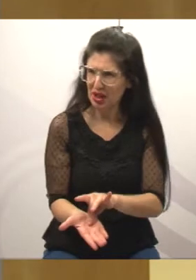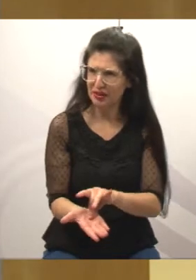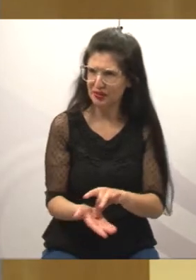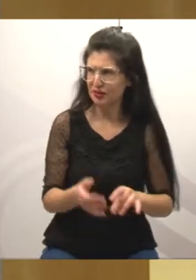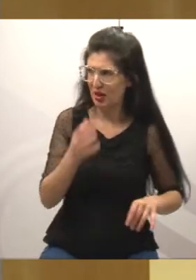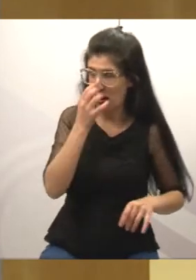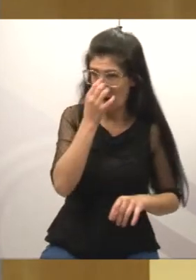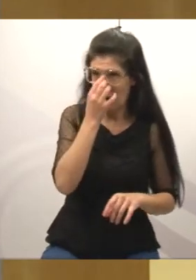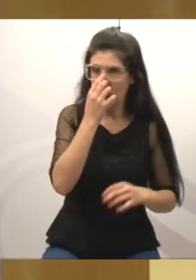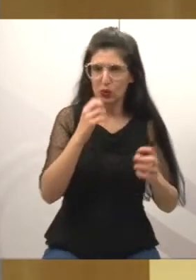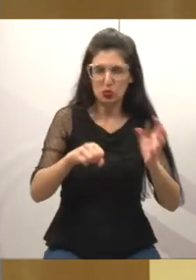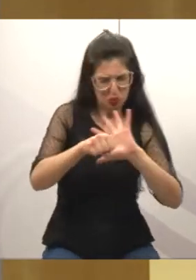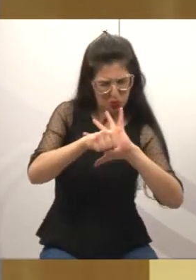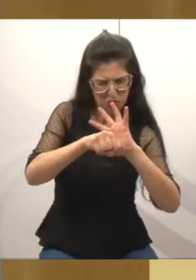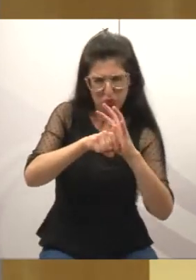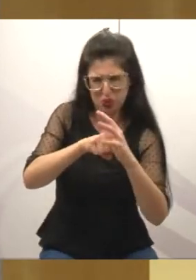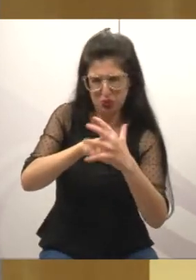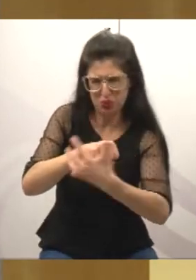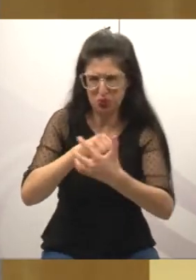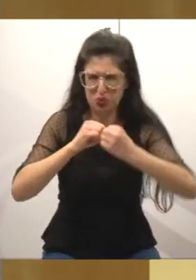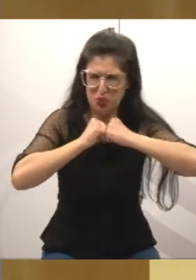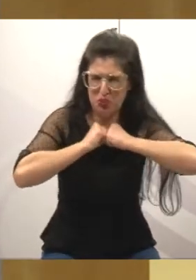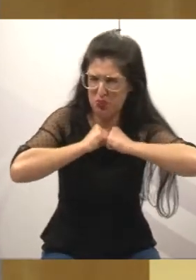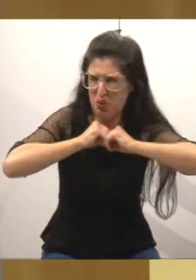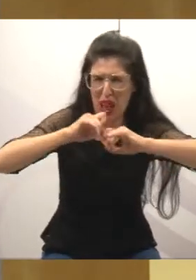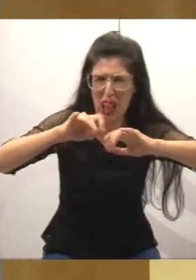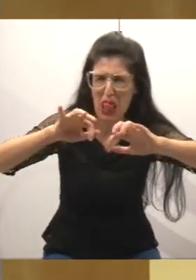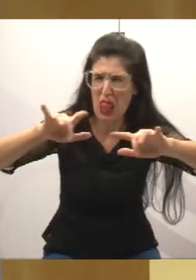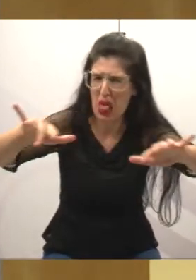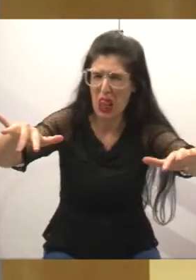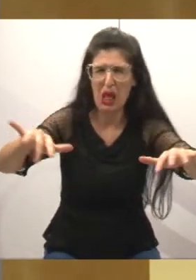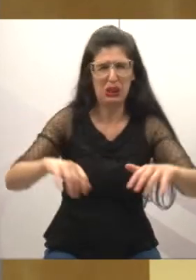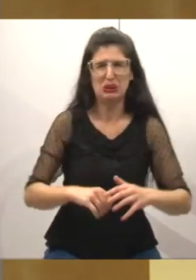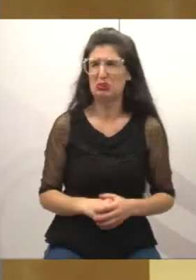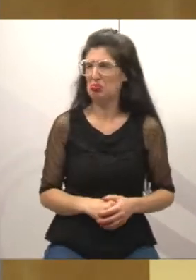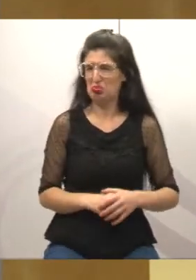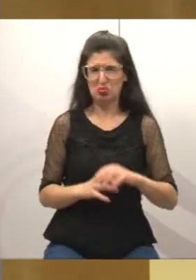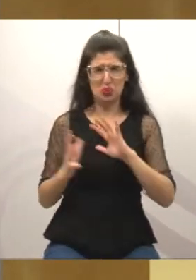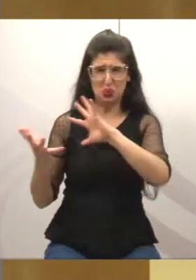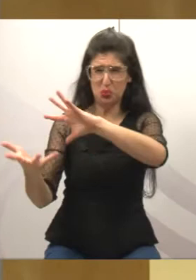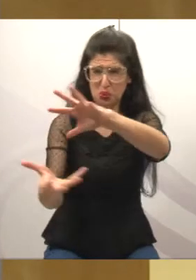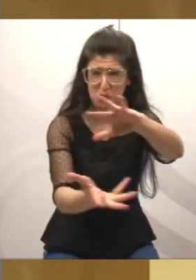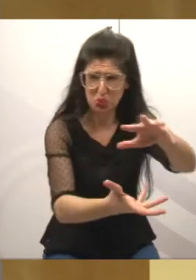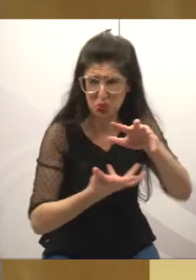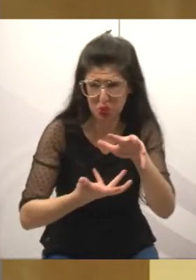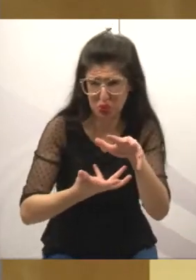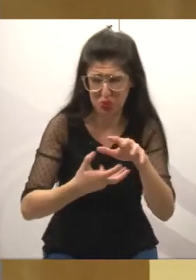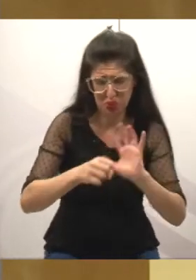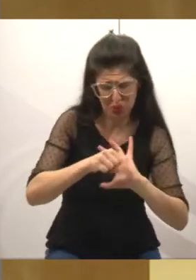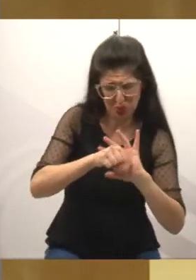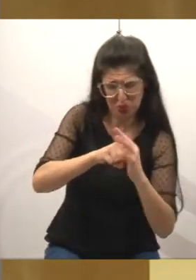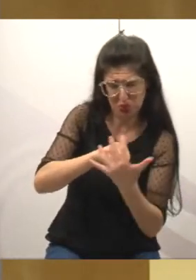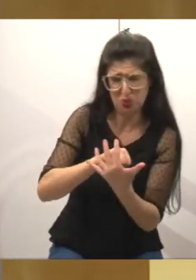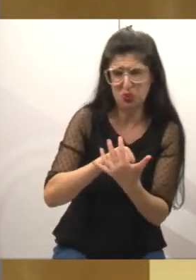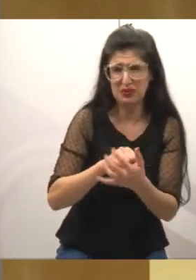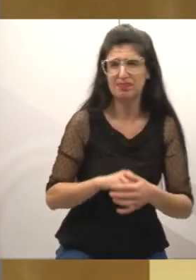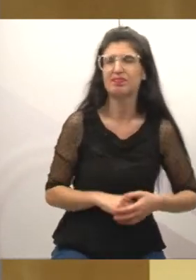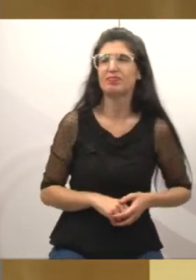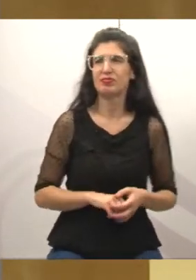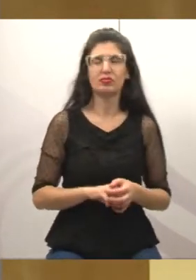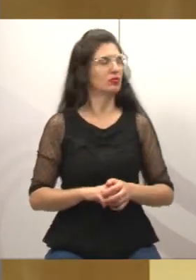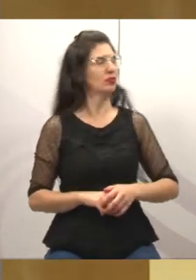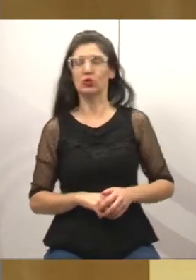do coronavírus, teve essa toda essa movimentação para que